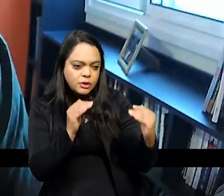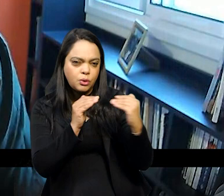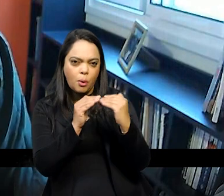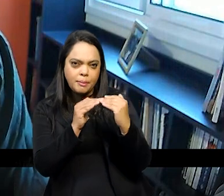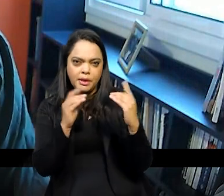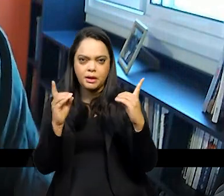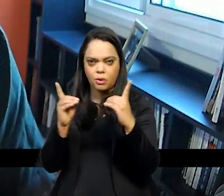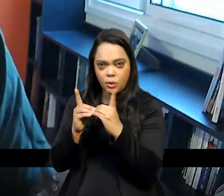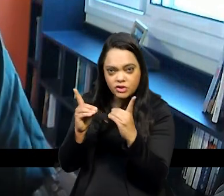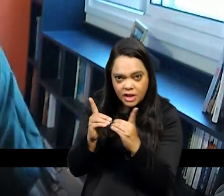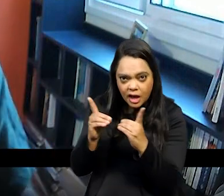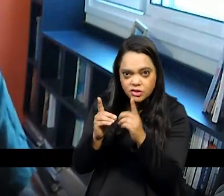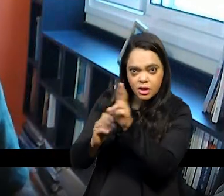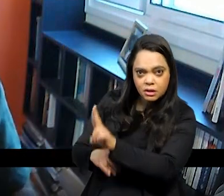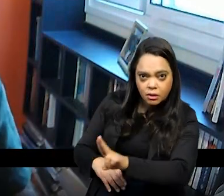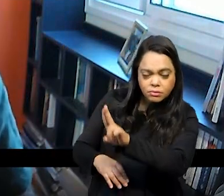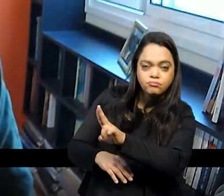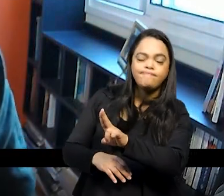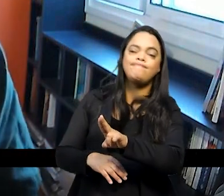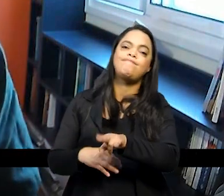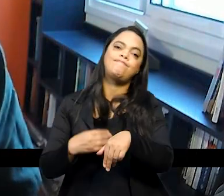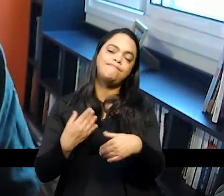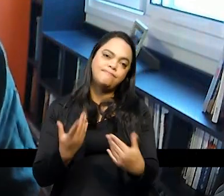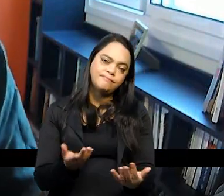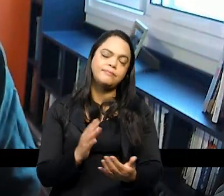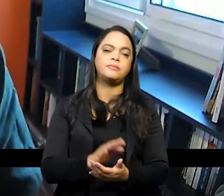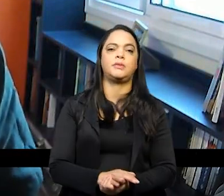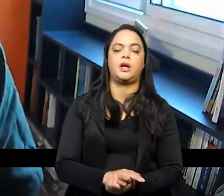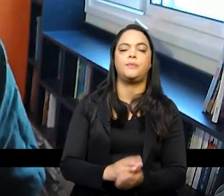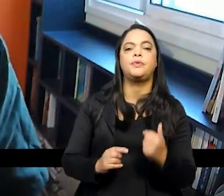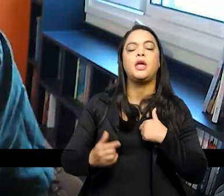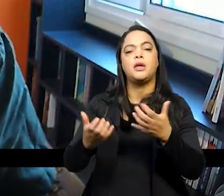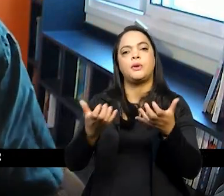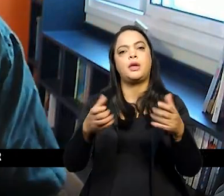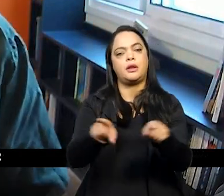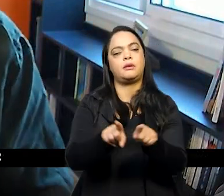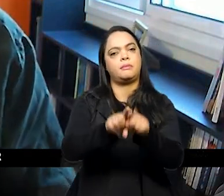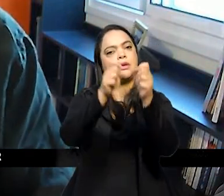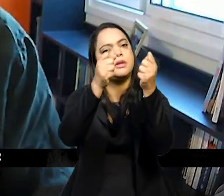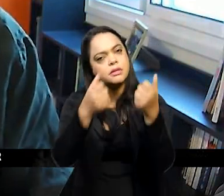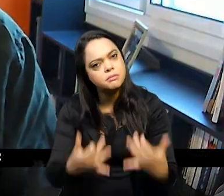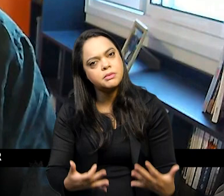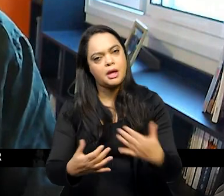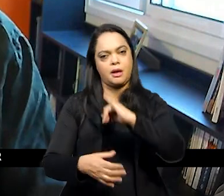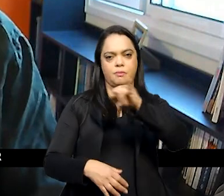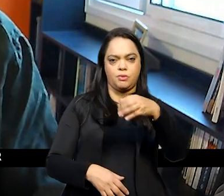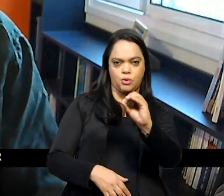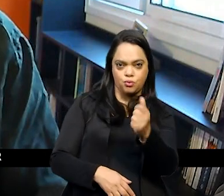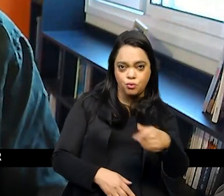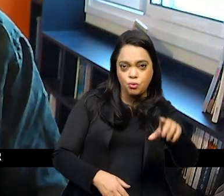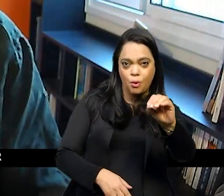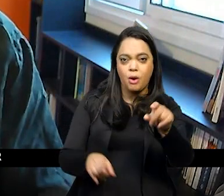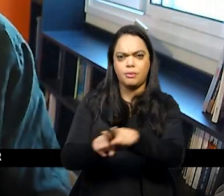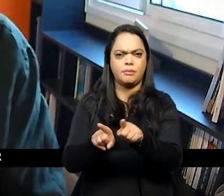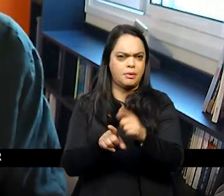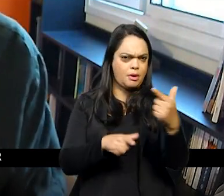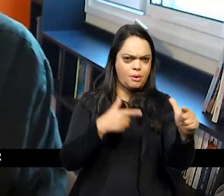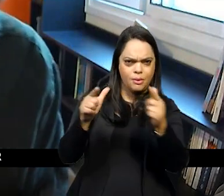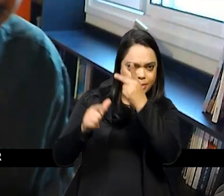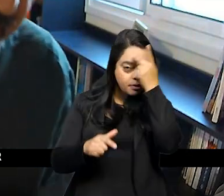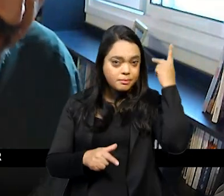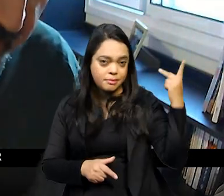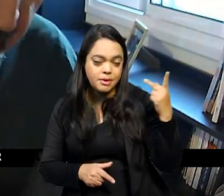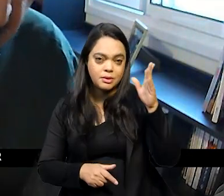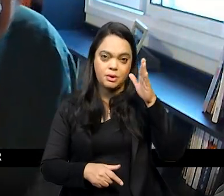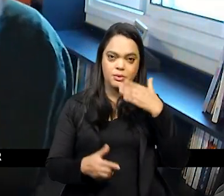correspondente e aí eu chego numa questão que eu queria colocar também para você e para os demais e para as demais